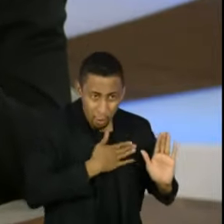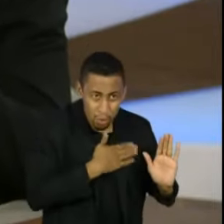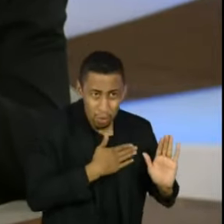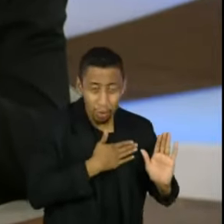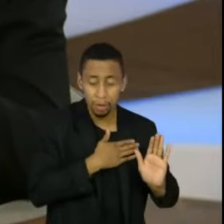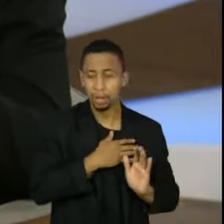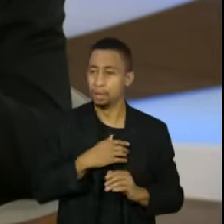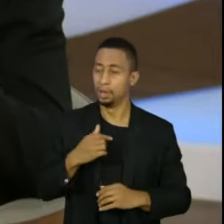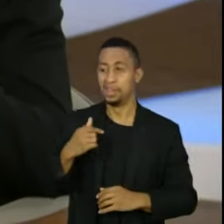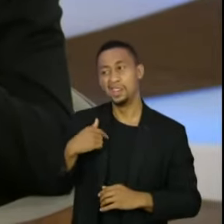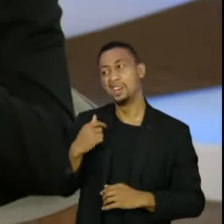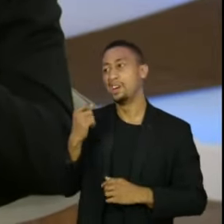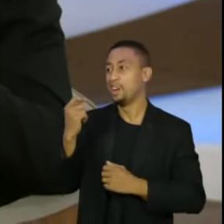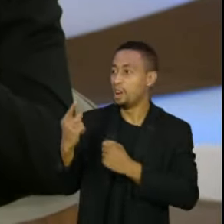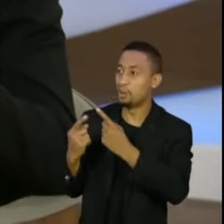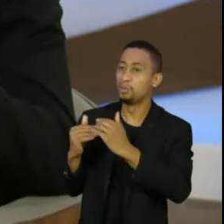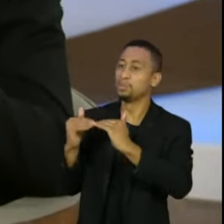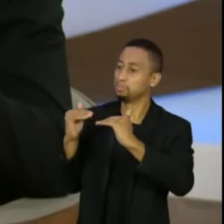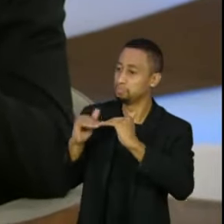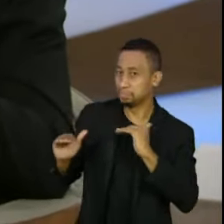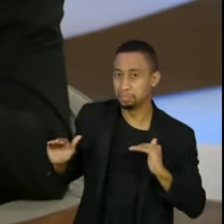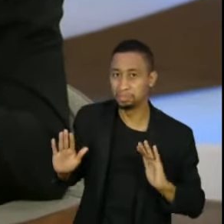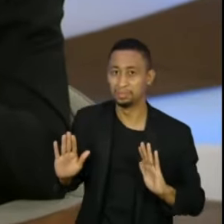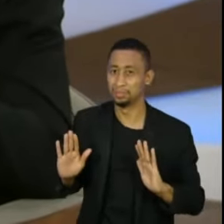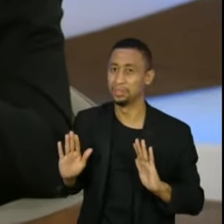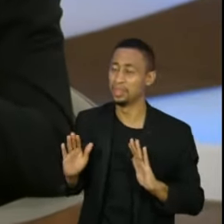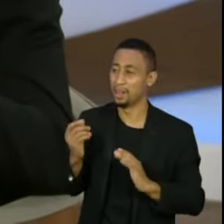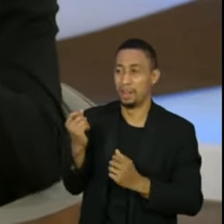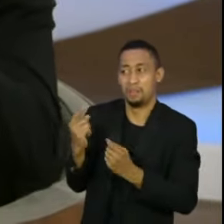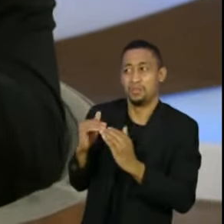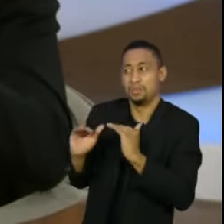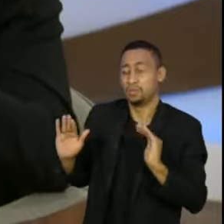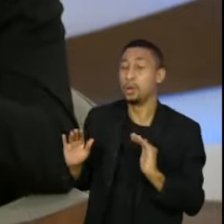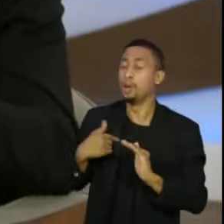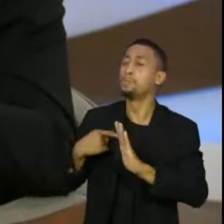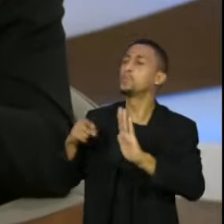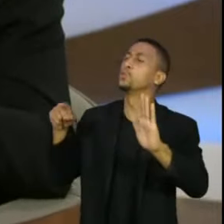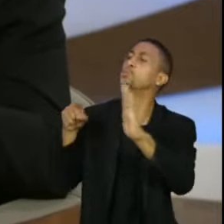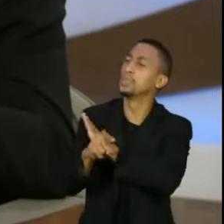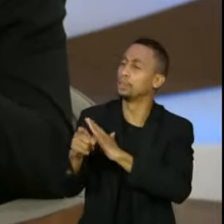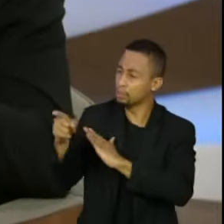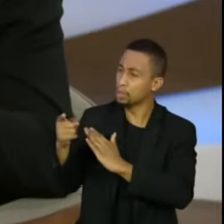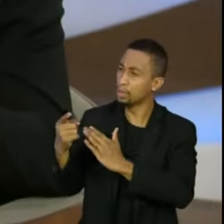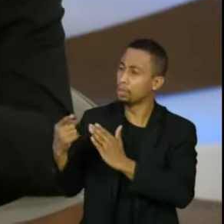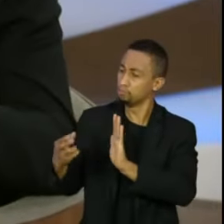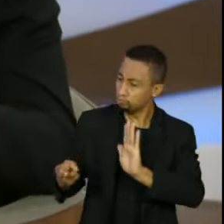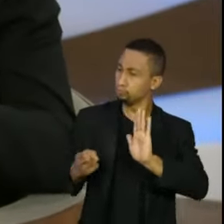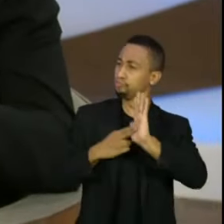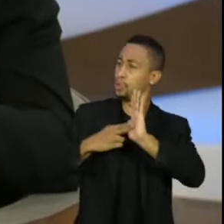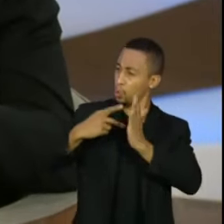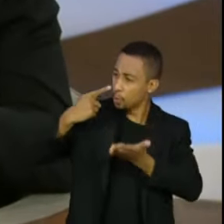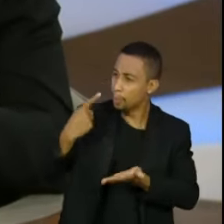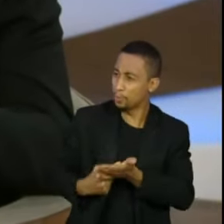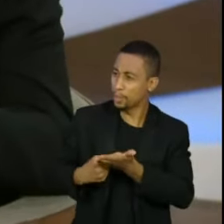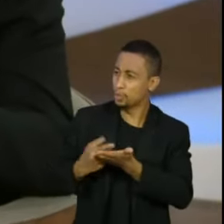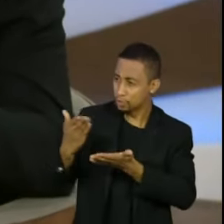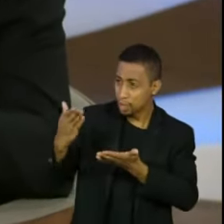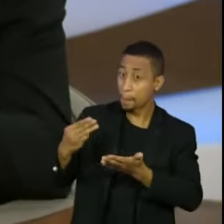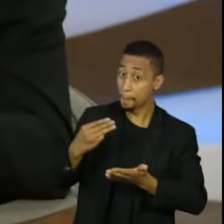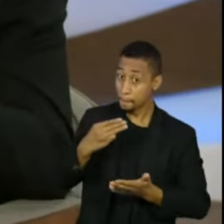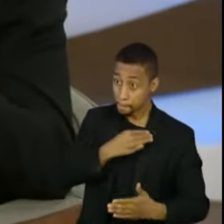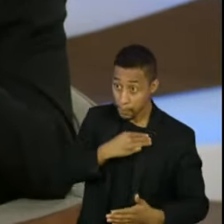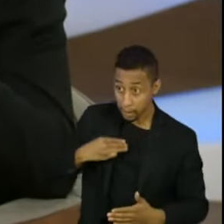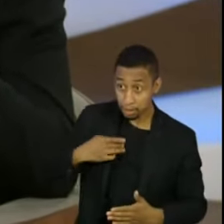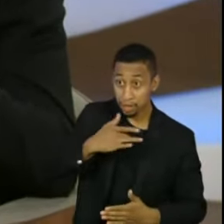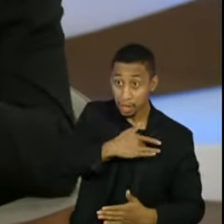único questionamento que eu fiz como presidente do Senado foi indagar ele, se ele assumiu o compromisso dentro da sua programação de ministro da Saúde